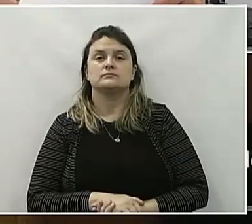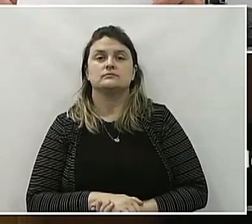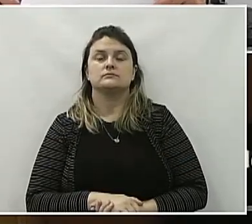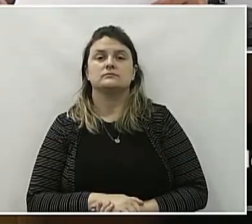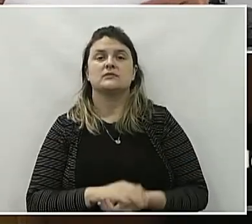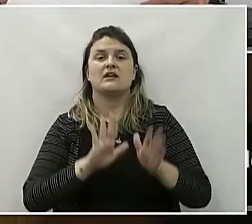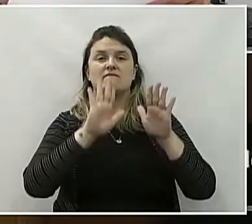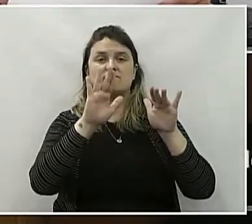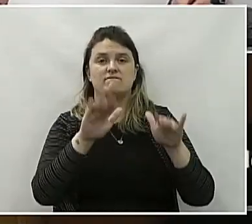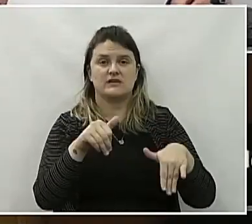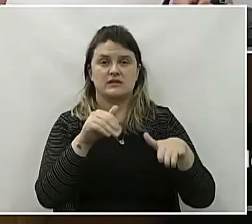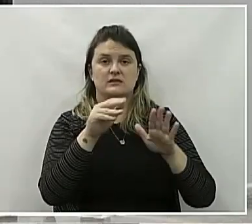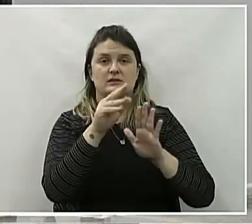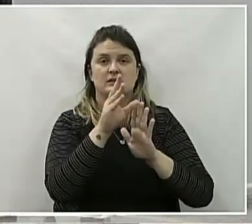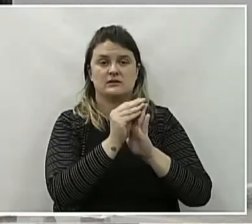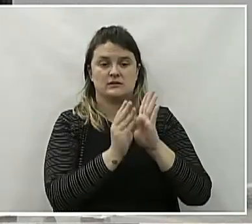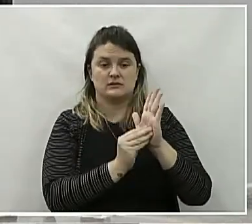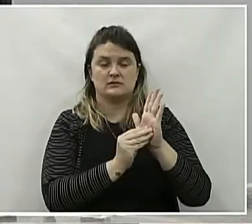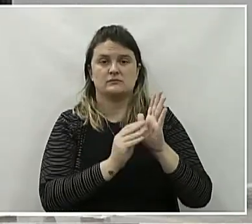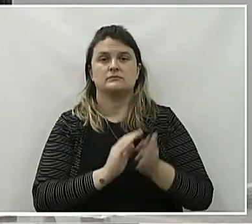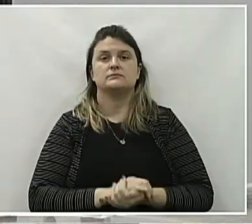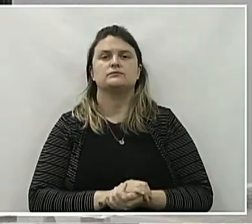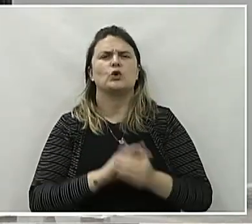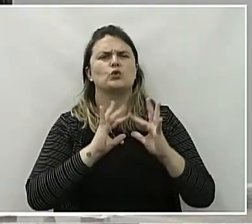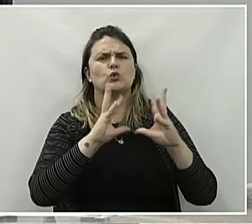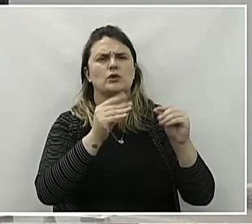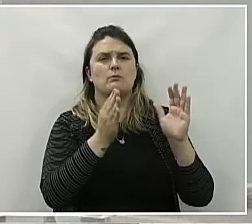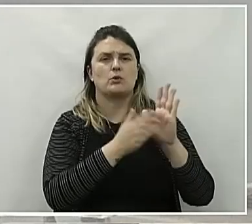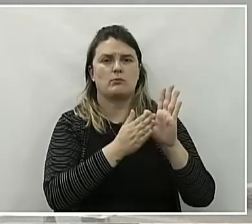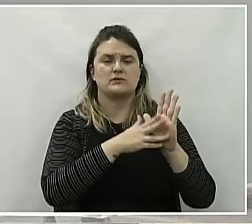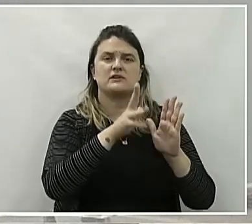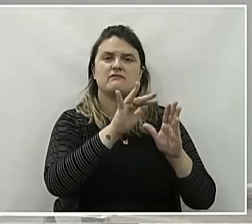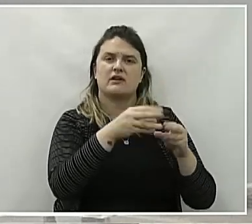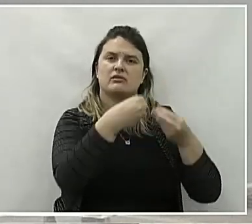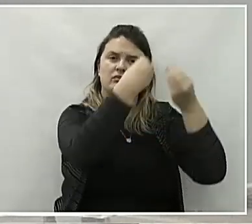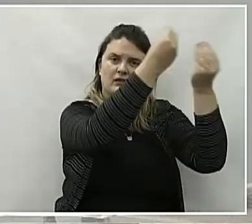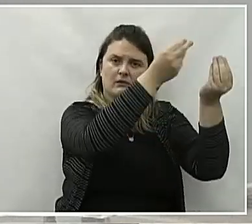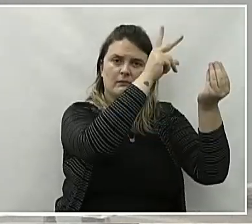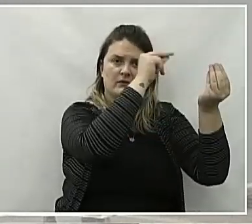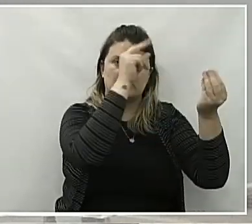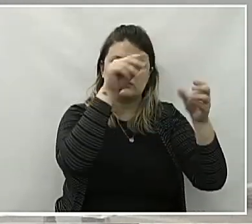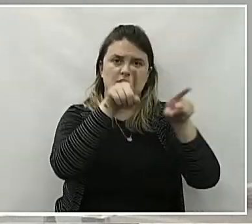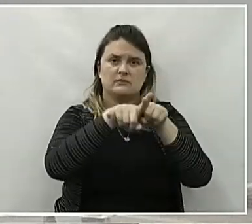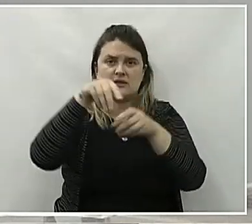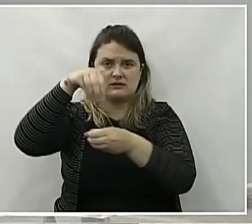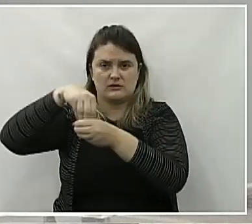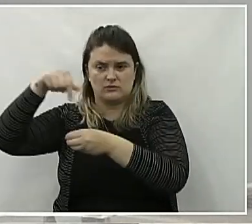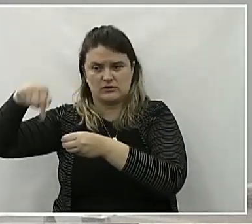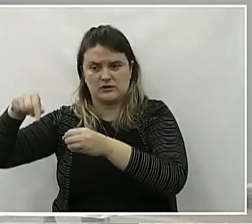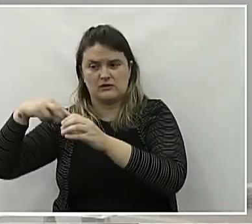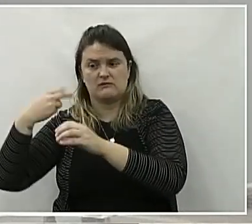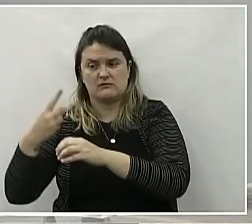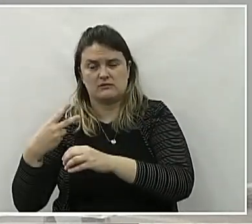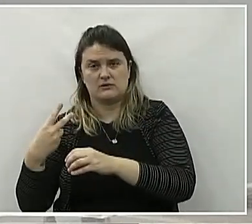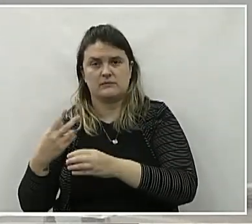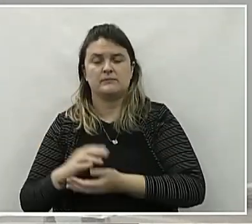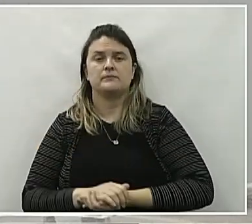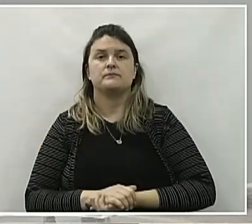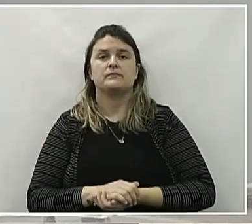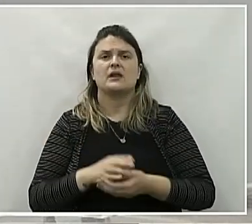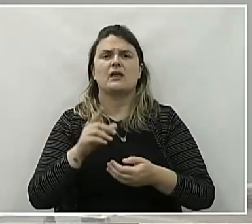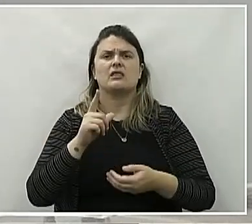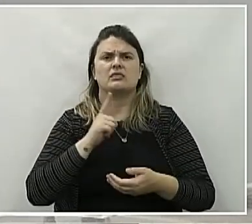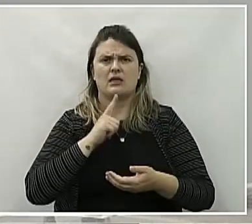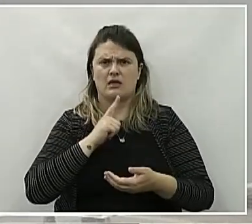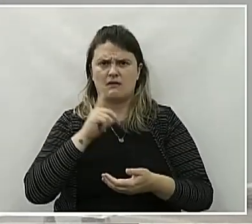Pim dos perdientes, senhor presidente. As indicações serão enviadas aos órgãos competentes. Solicito o vereador André para que informe se há algum dos